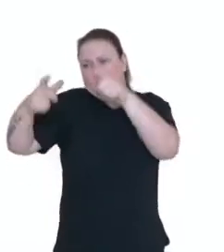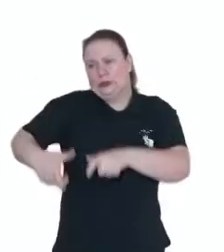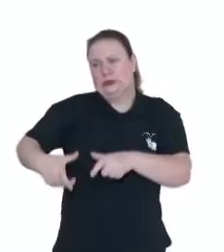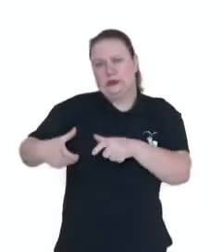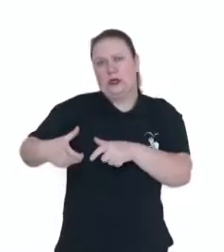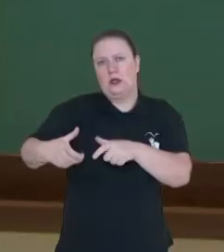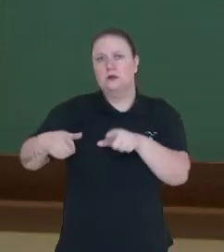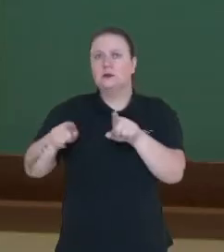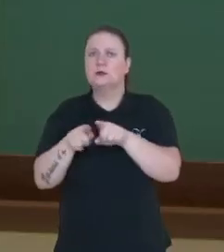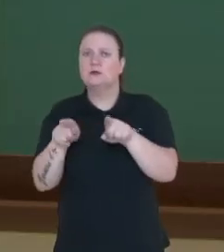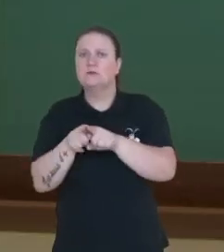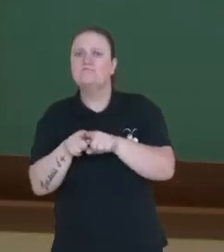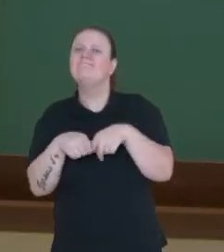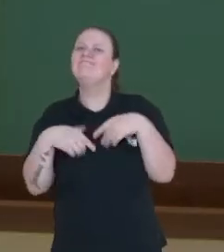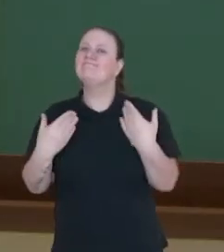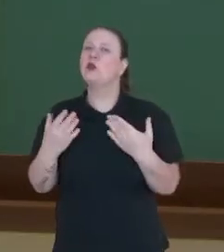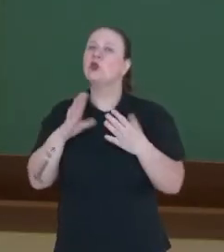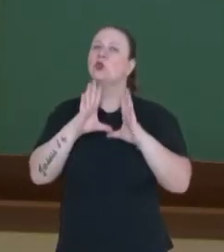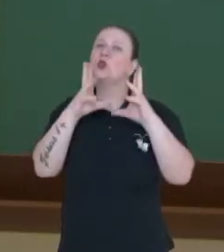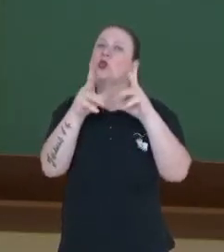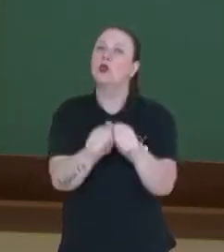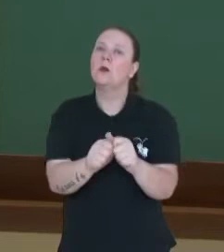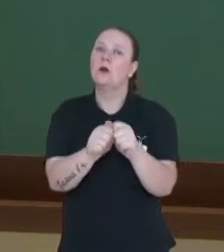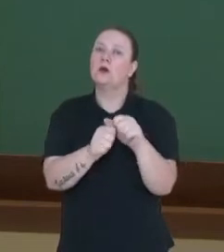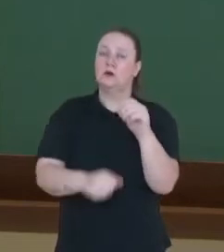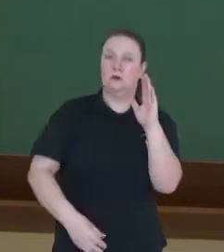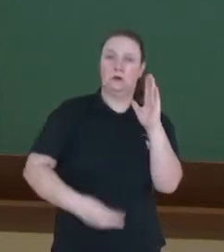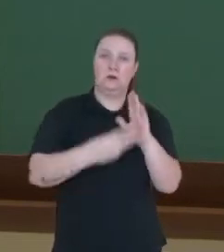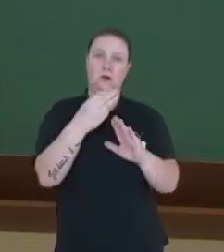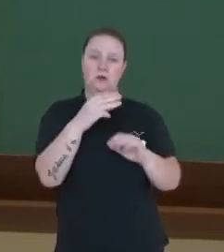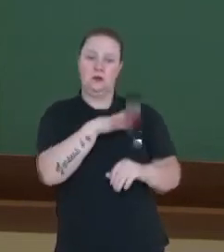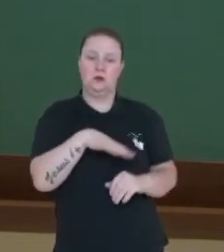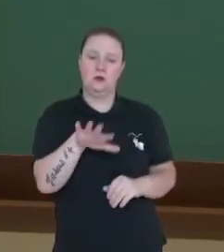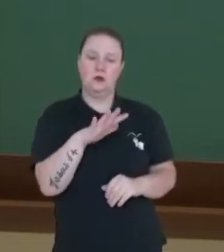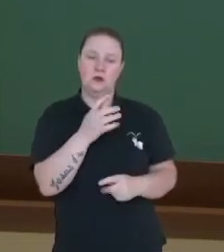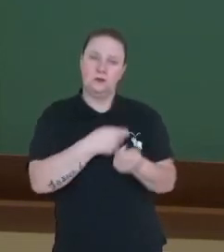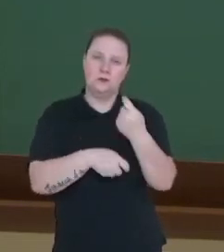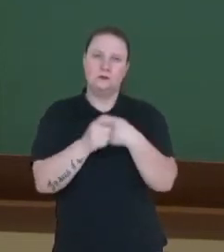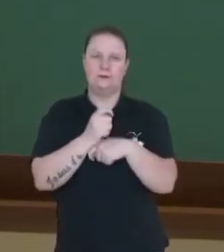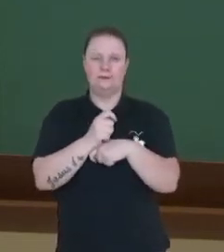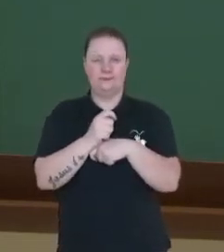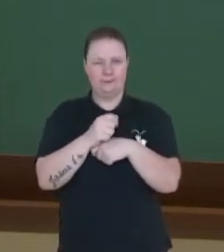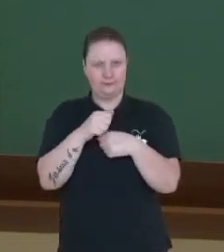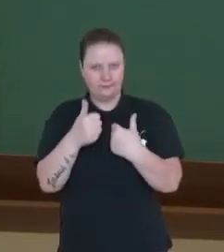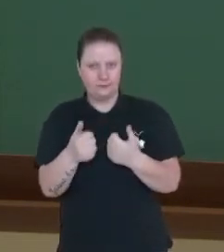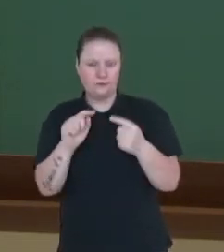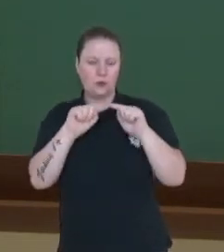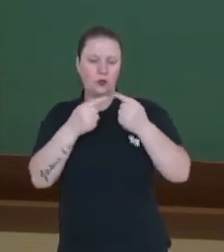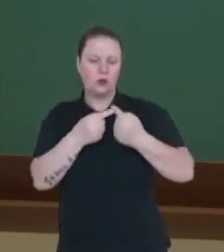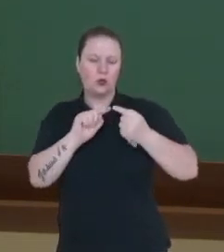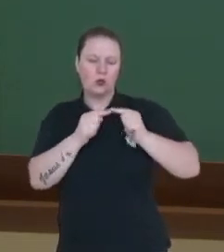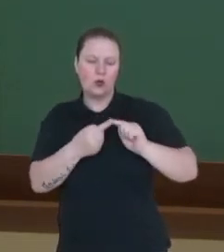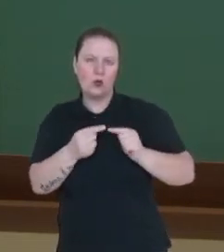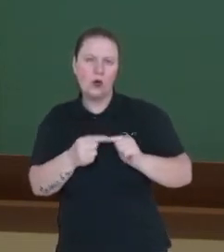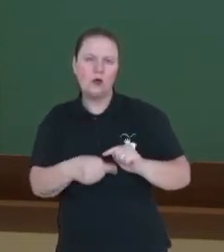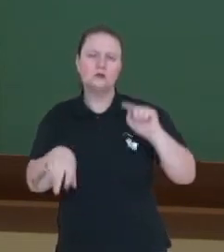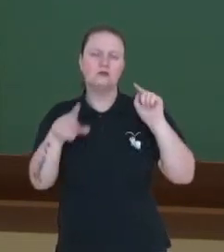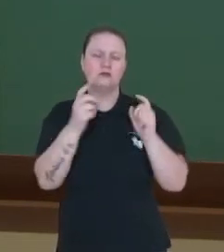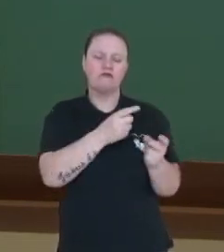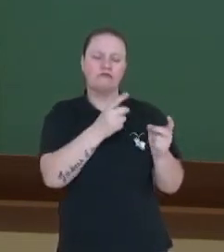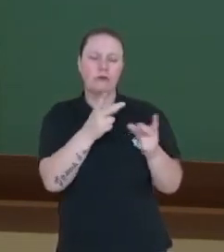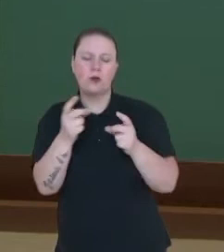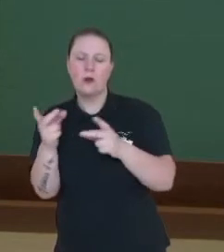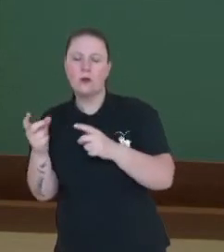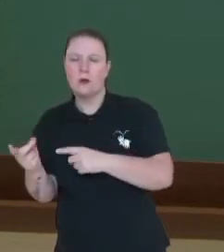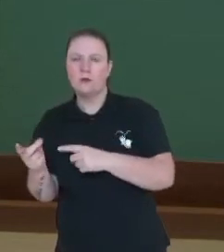atividades, todas elas fazem parte do setor terciário da economia, que envolve o comércio. O que é o